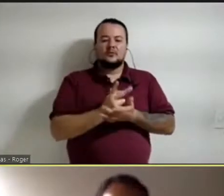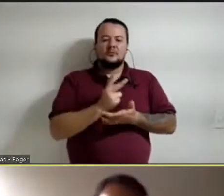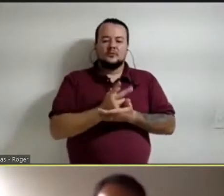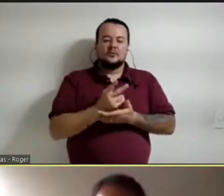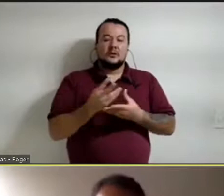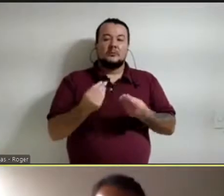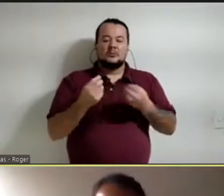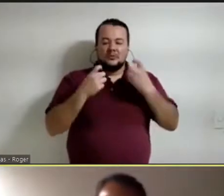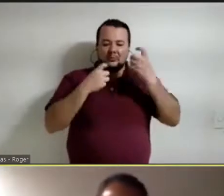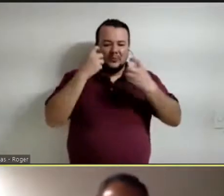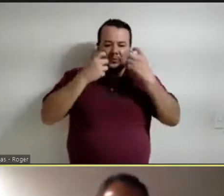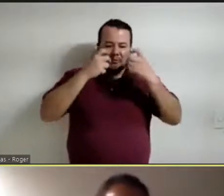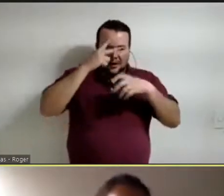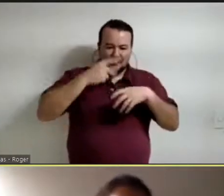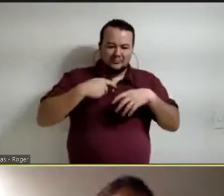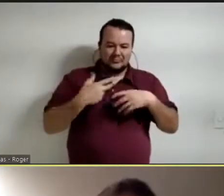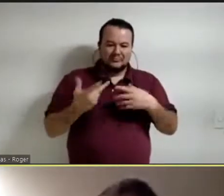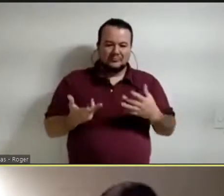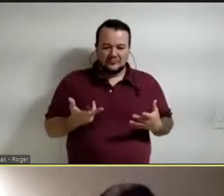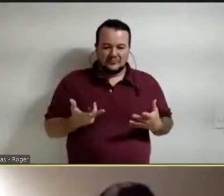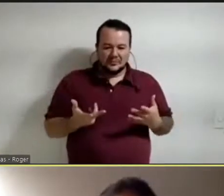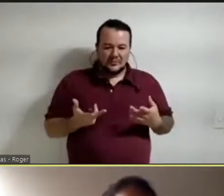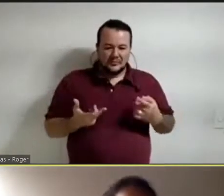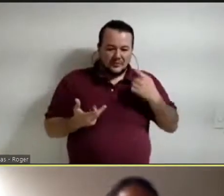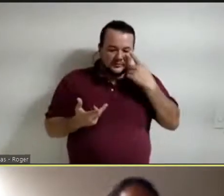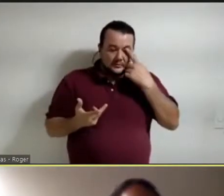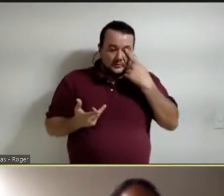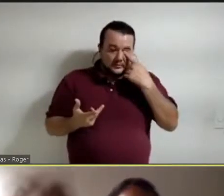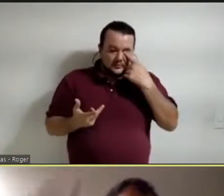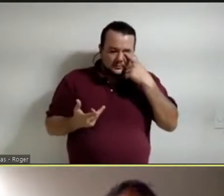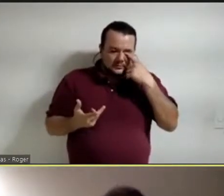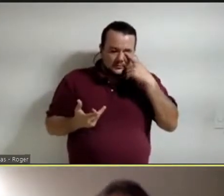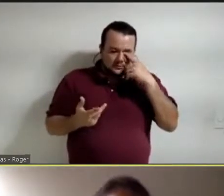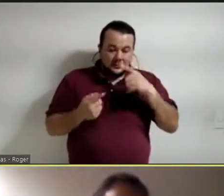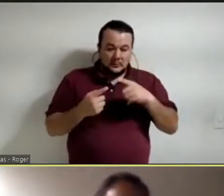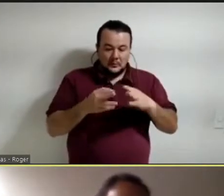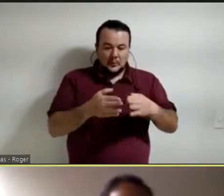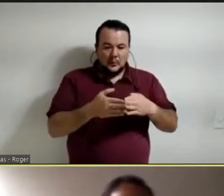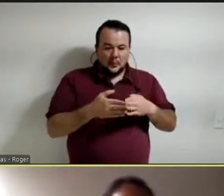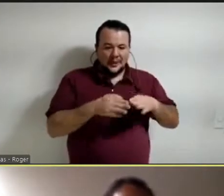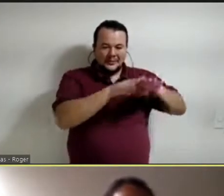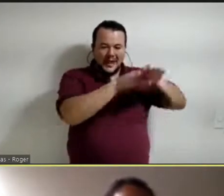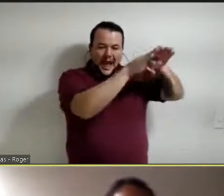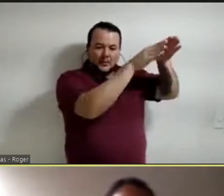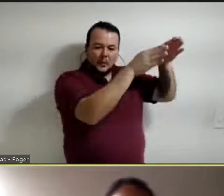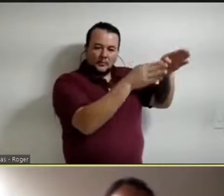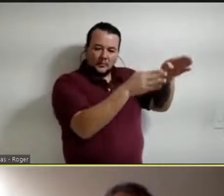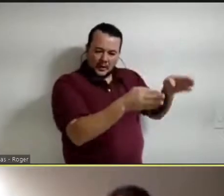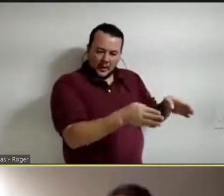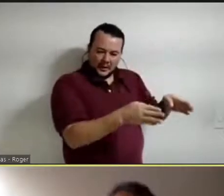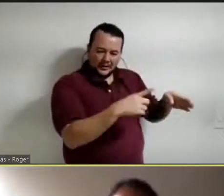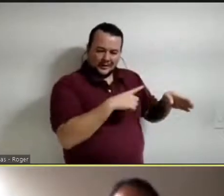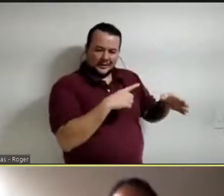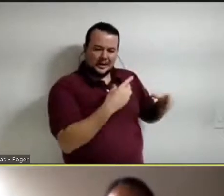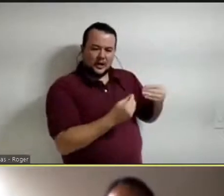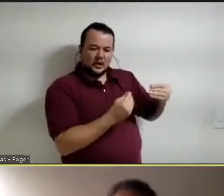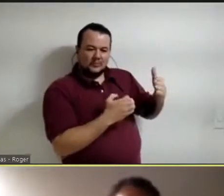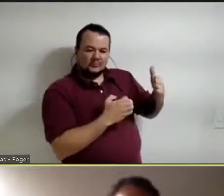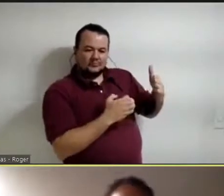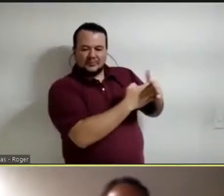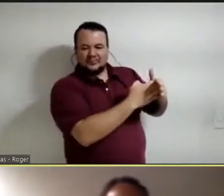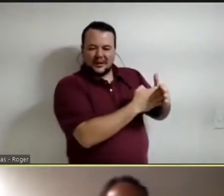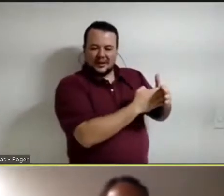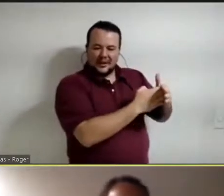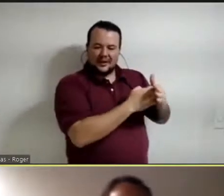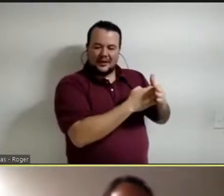eu sempre dizia que a cordillera nos gera como uma barreira, e que estamos no abismo, porque o